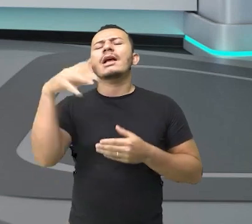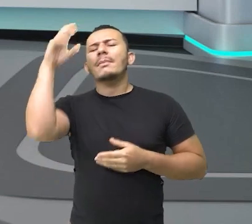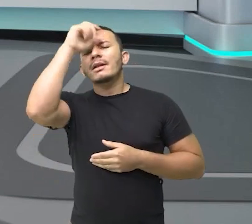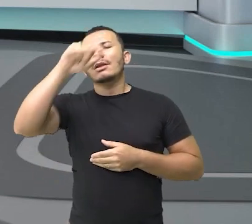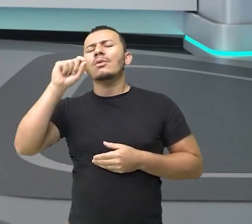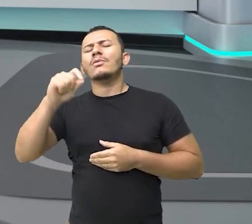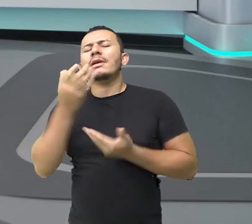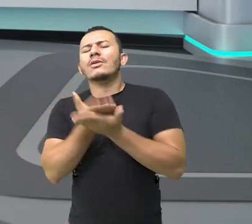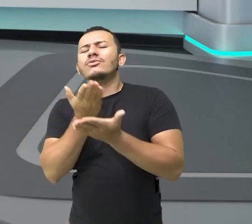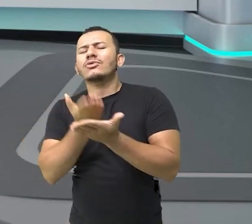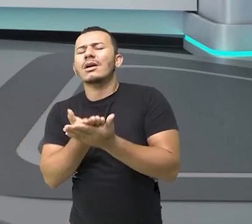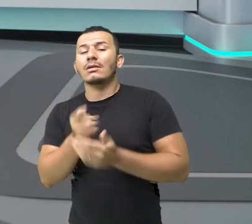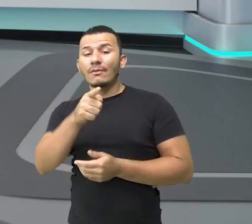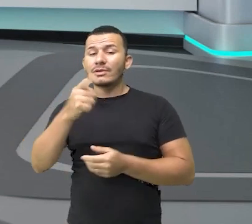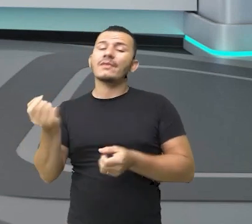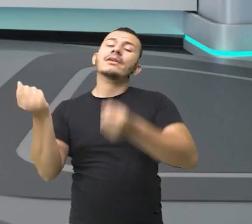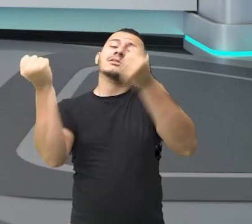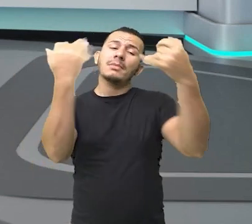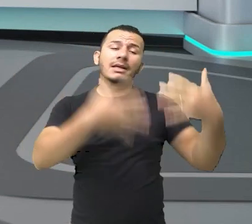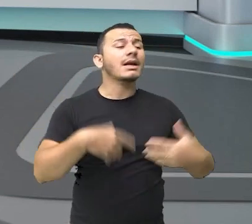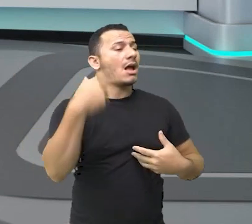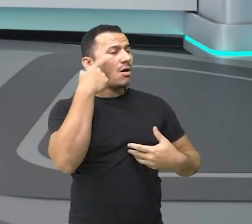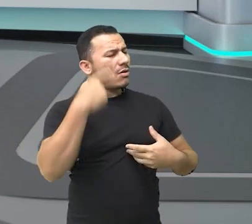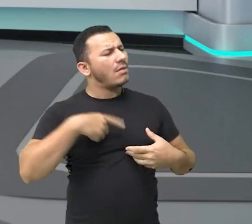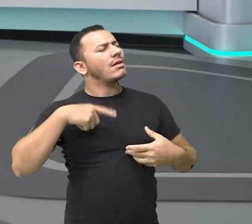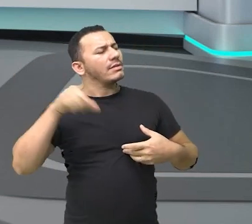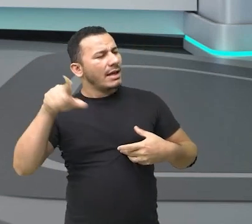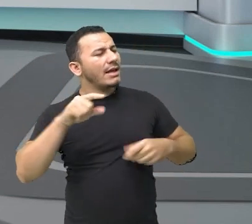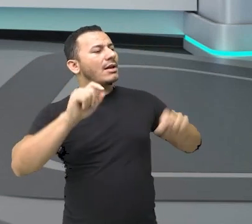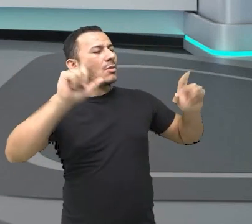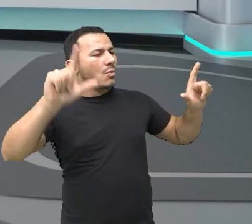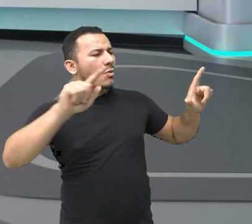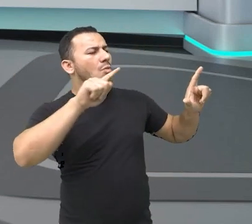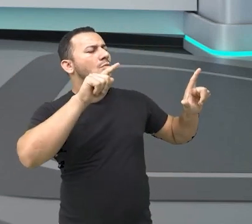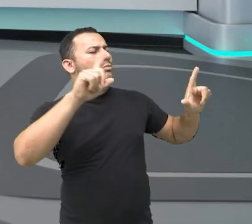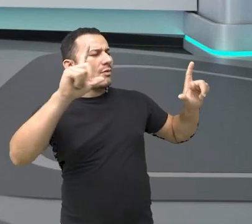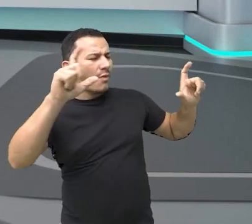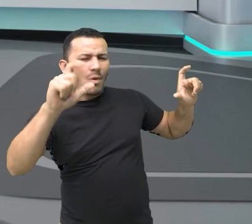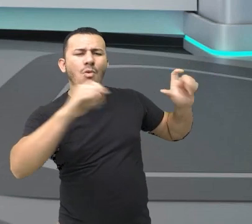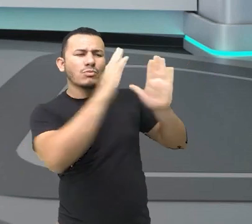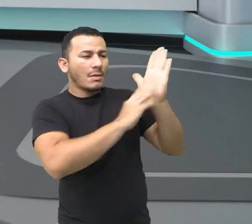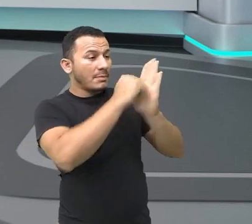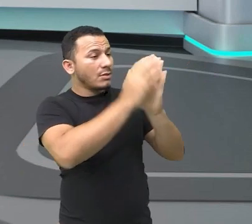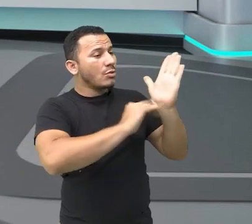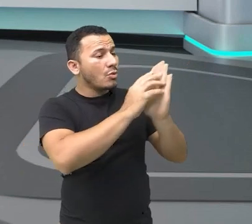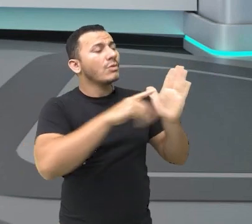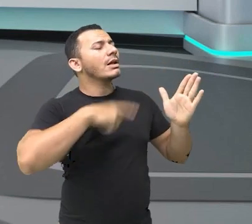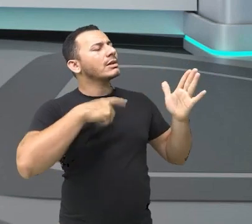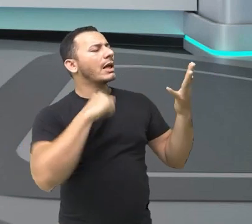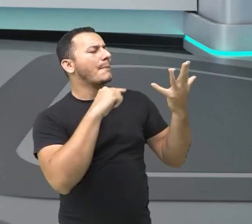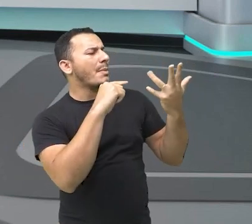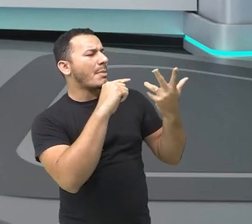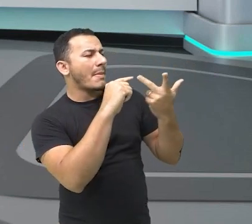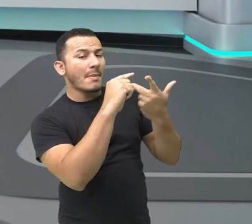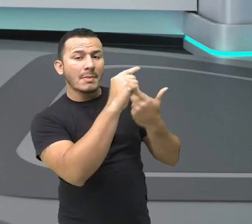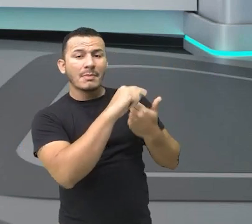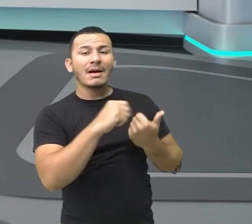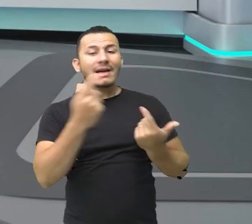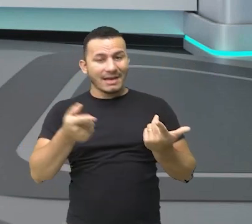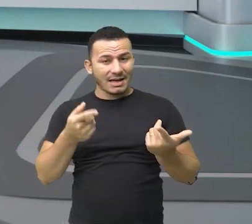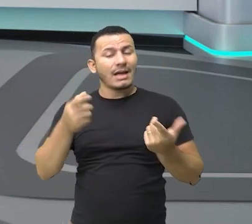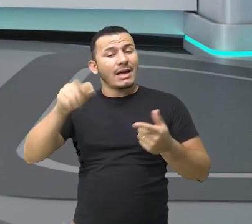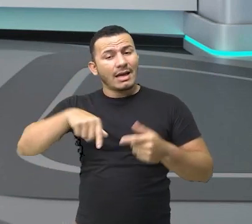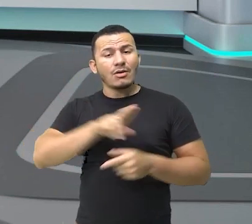Ah, na aula eu vi um quadro. Você consegue fazer uma descrição, muitas vezes minuciosa, certo? Daquilo que você consegue visualizar